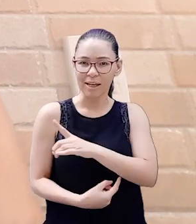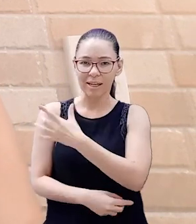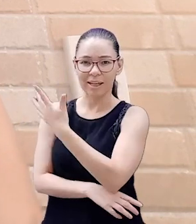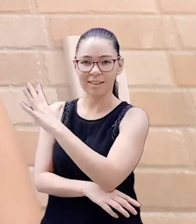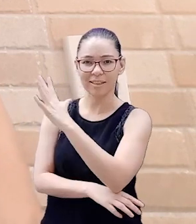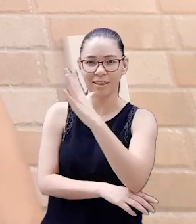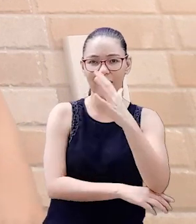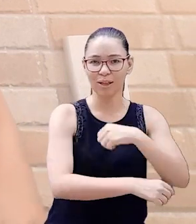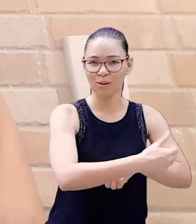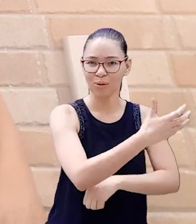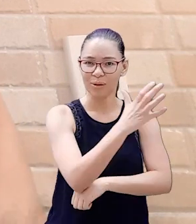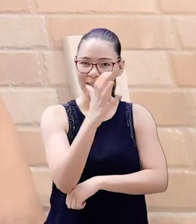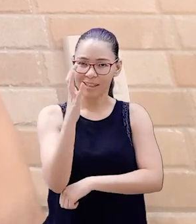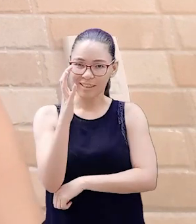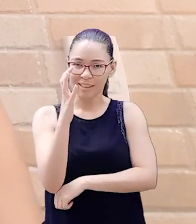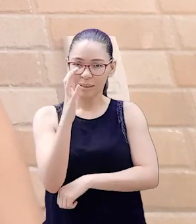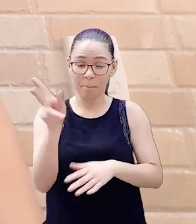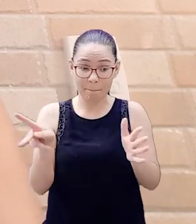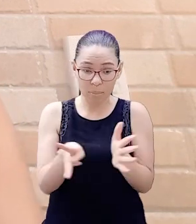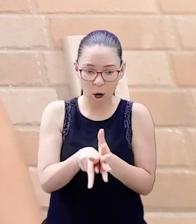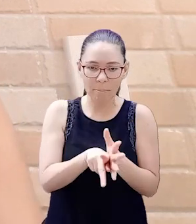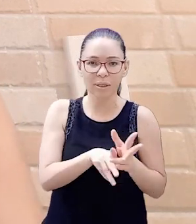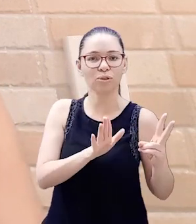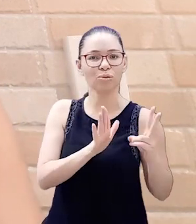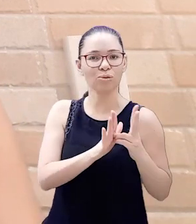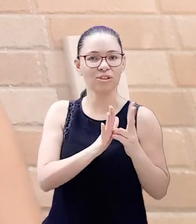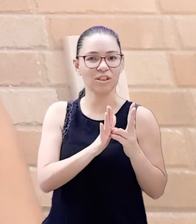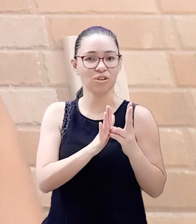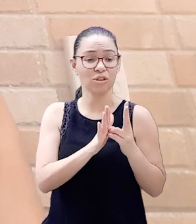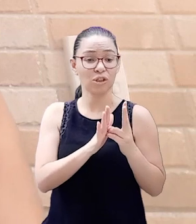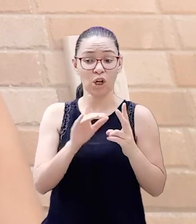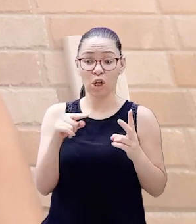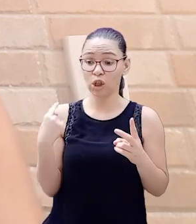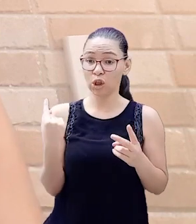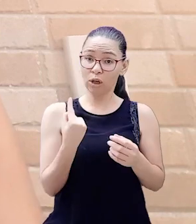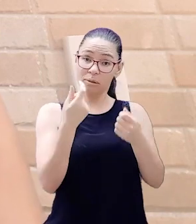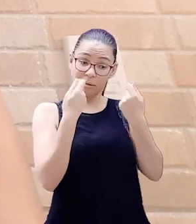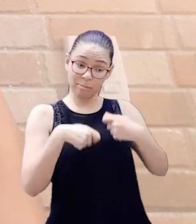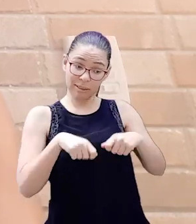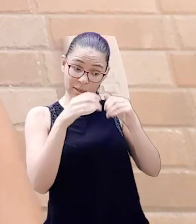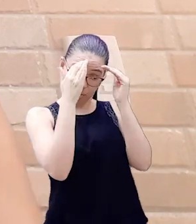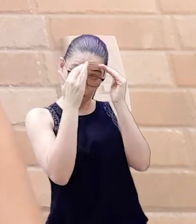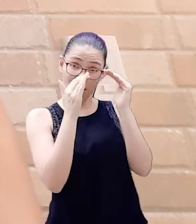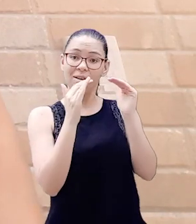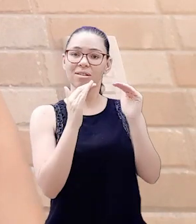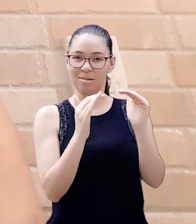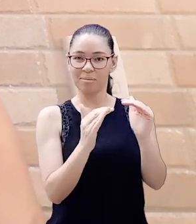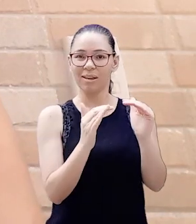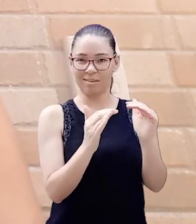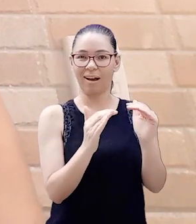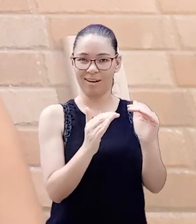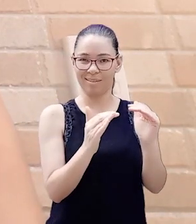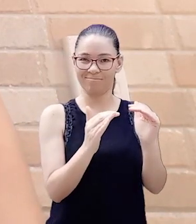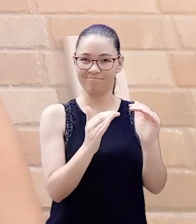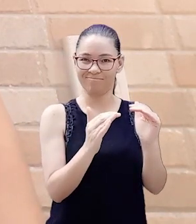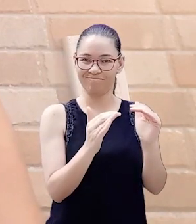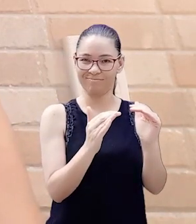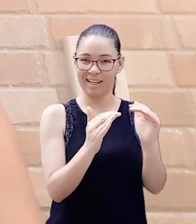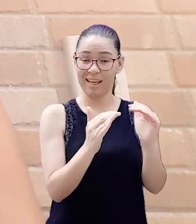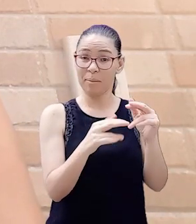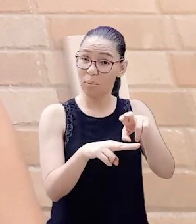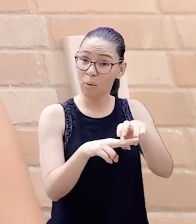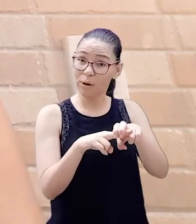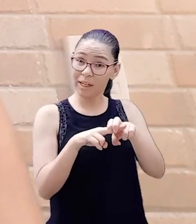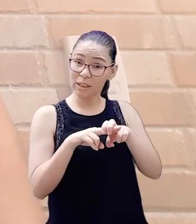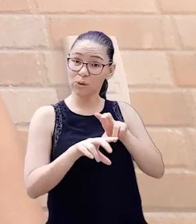indígenas é exclusivo dos povos indígenas. O processo de demarcação das terras e territórios indígenas